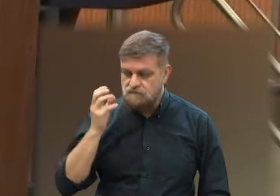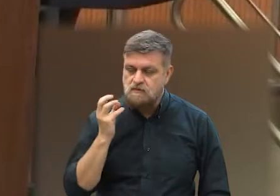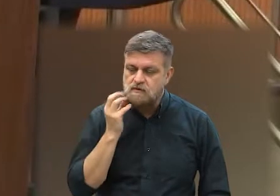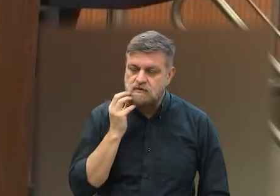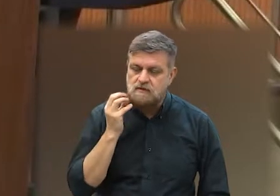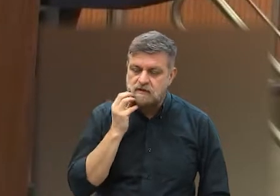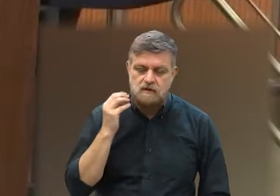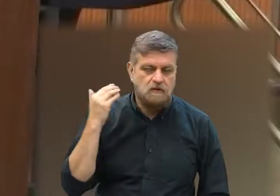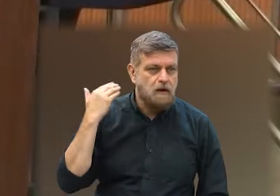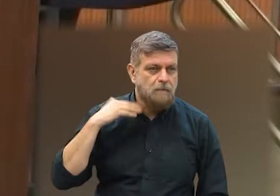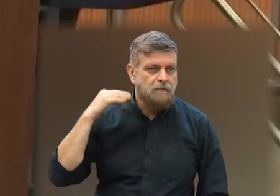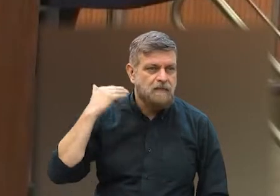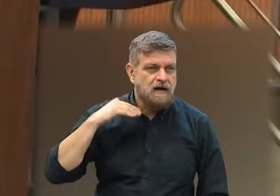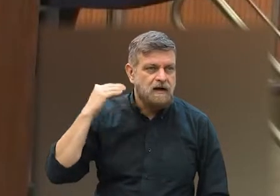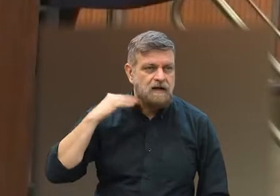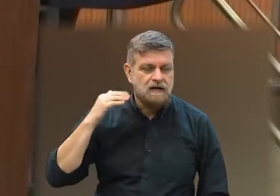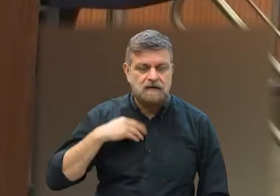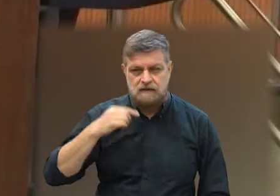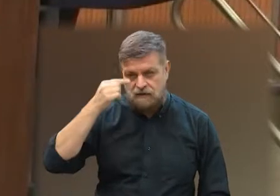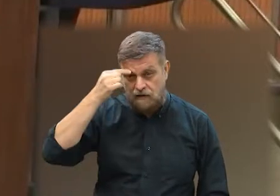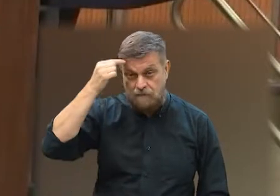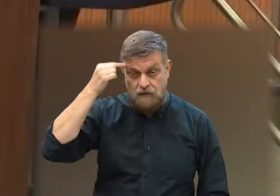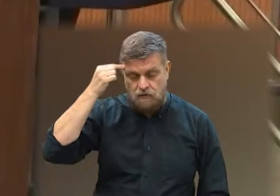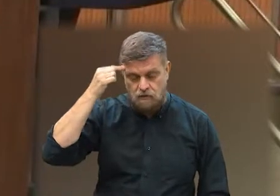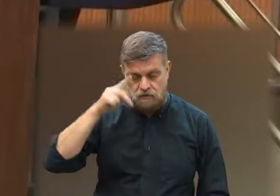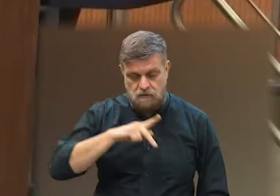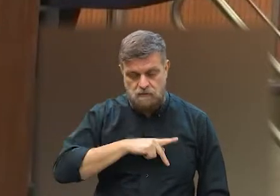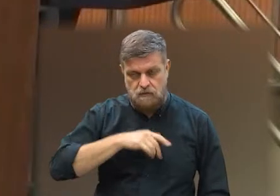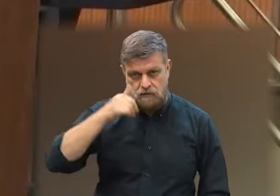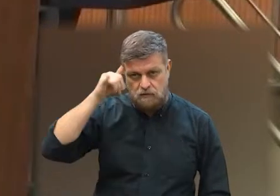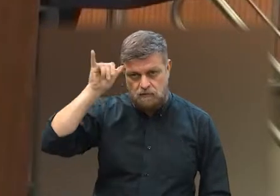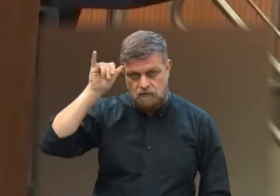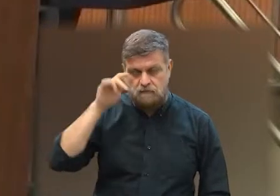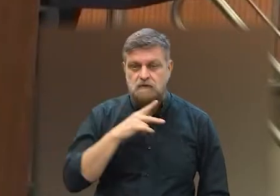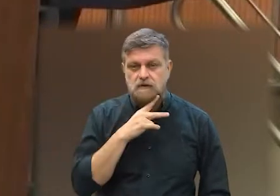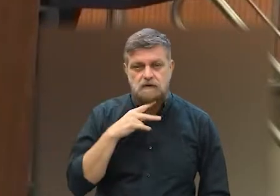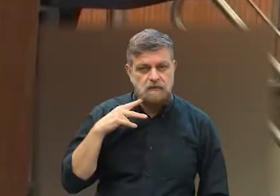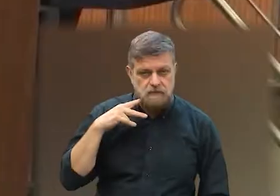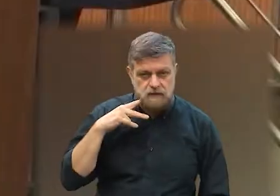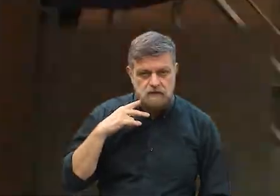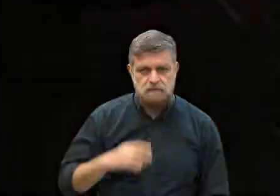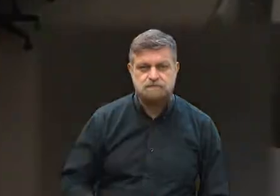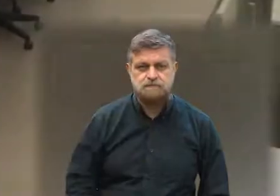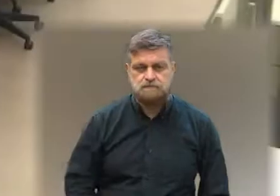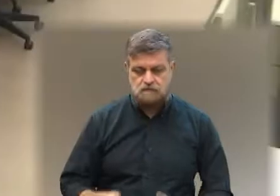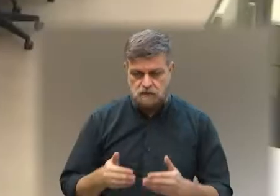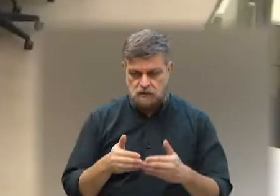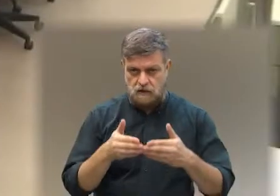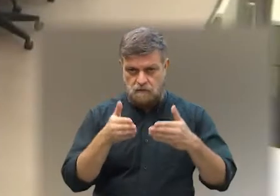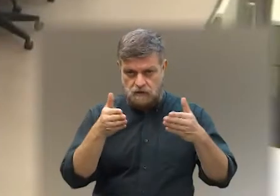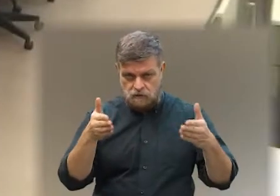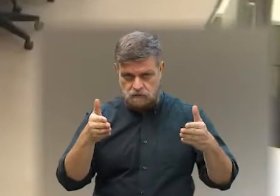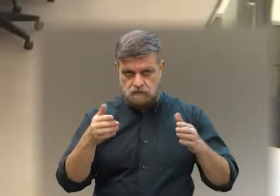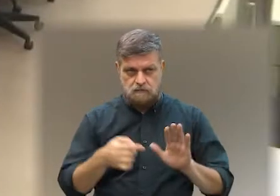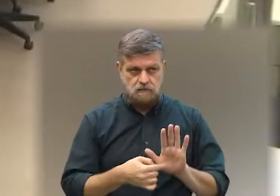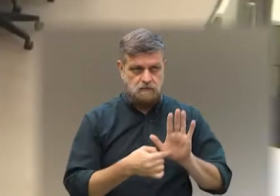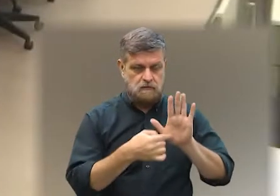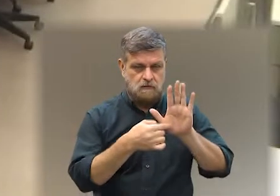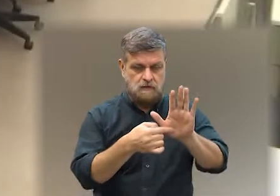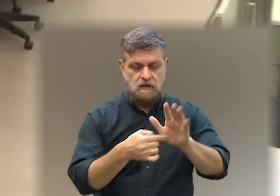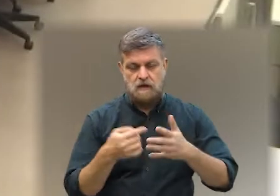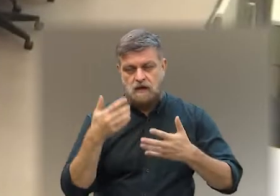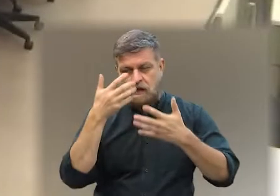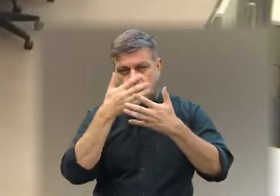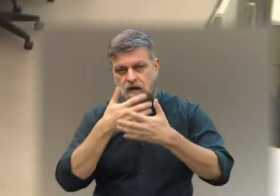Diego, Mariana Conte, Paola Miguel, Paulo Búfalo e Permínio Monteiro. Na abertura, a apresentação da